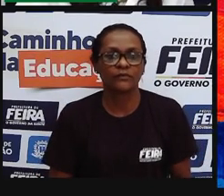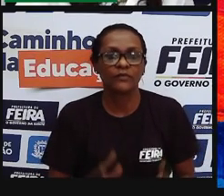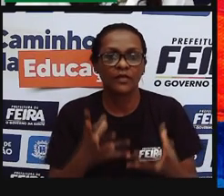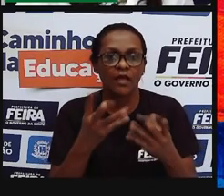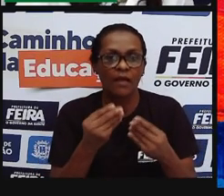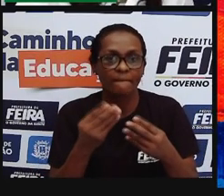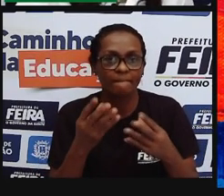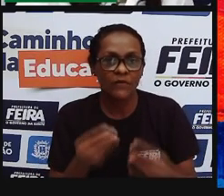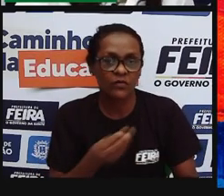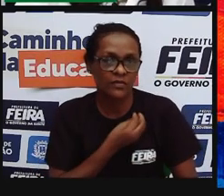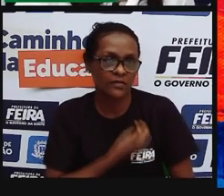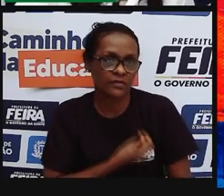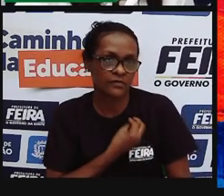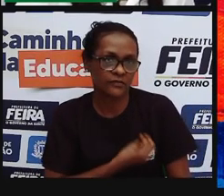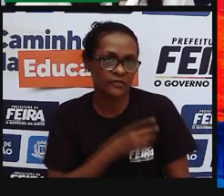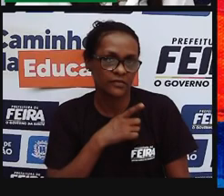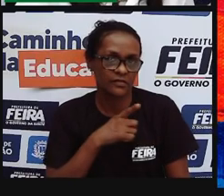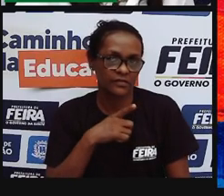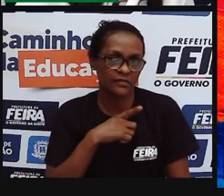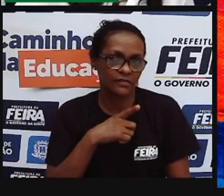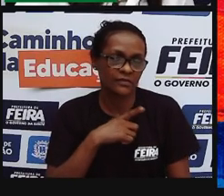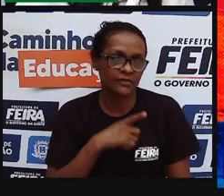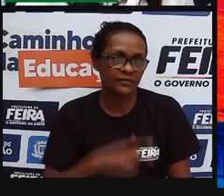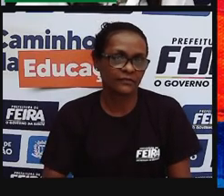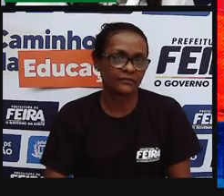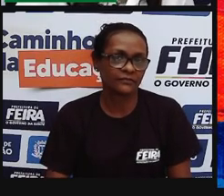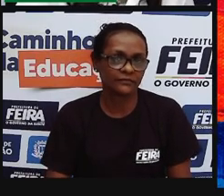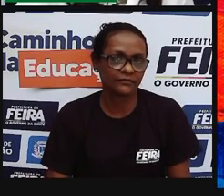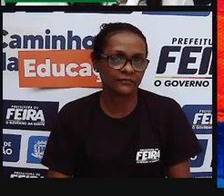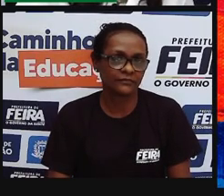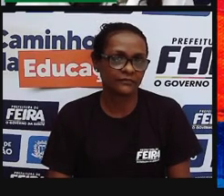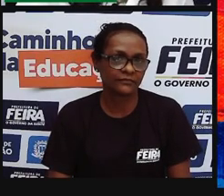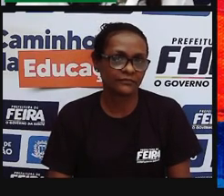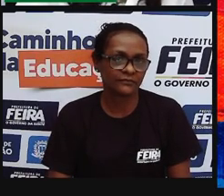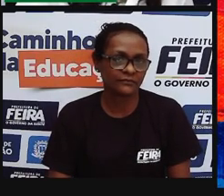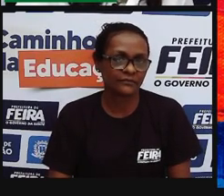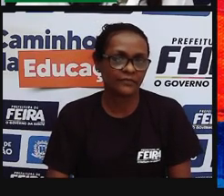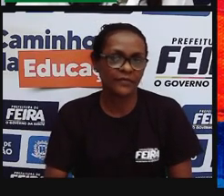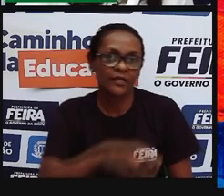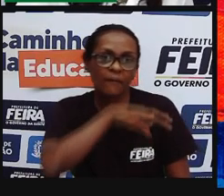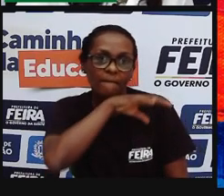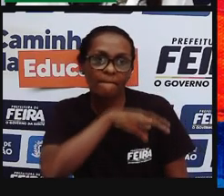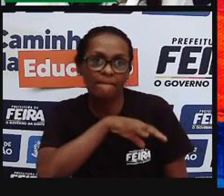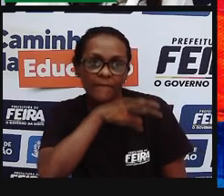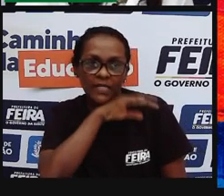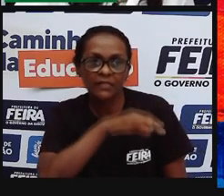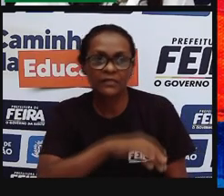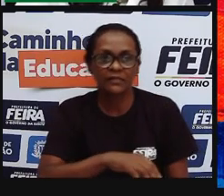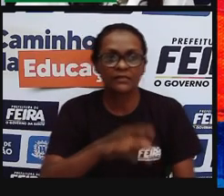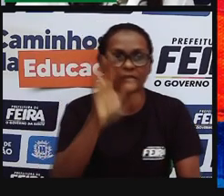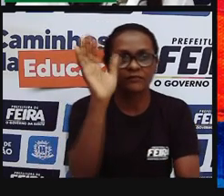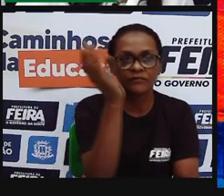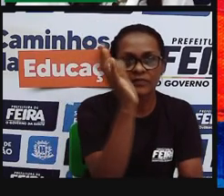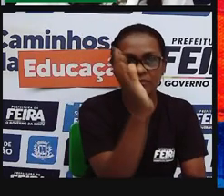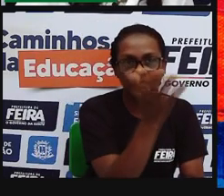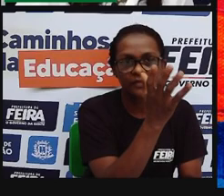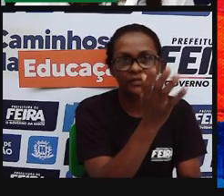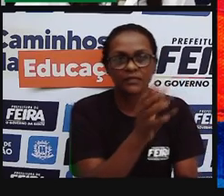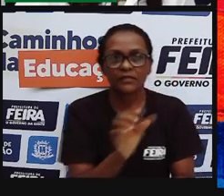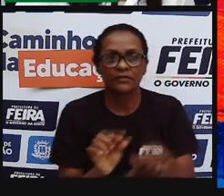comunidades, né, desculpa, várias comunidades aqui, de plantas, de peixes, de micro